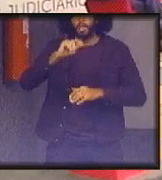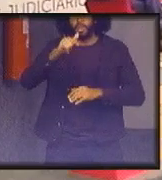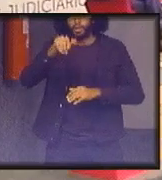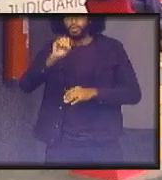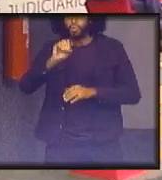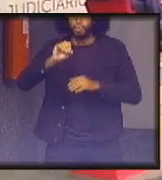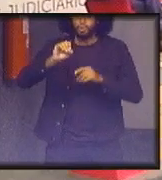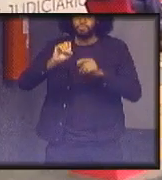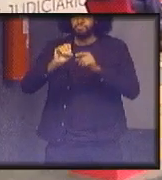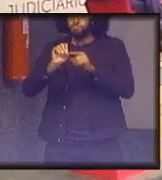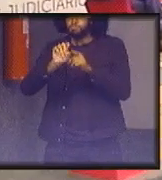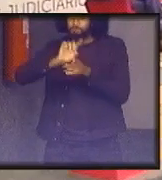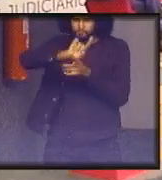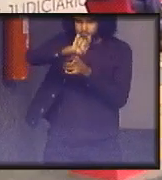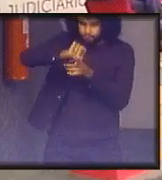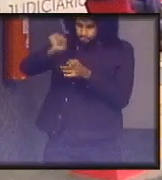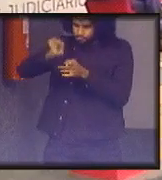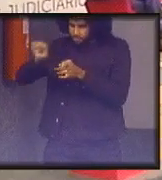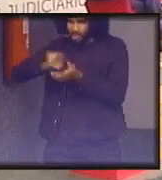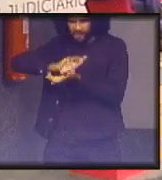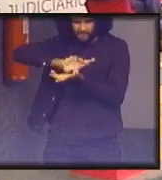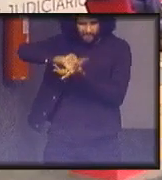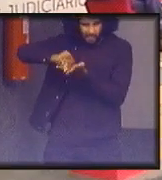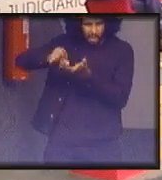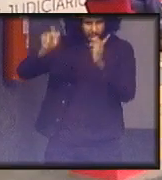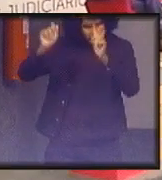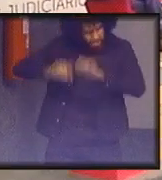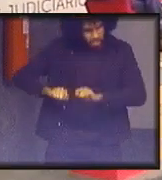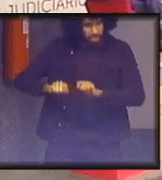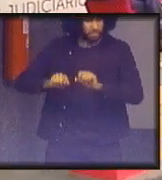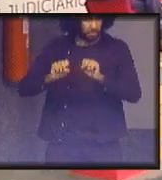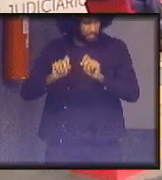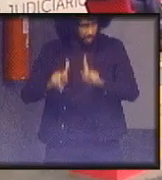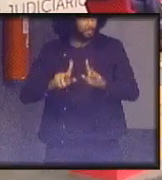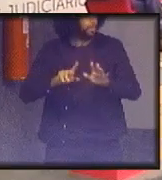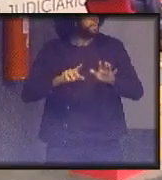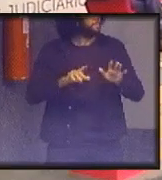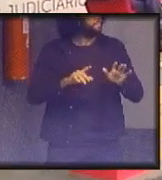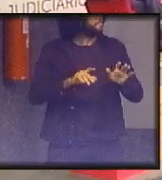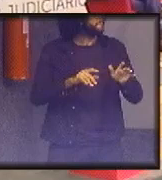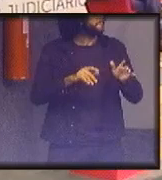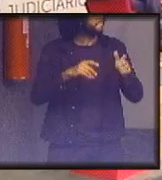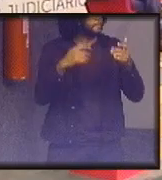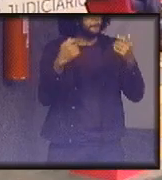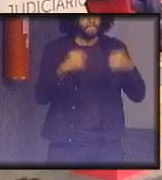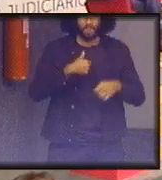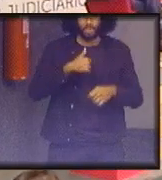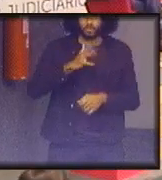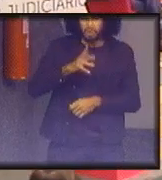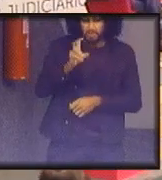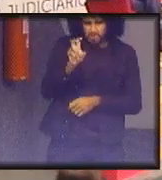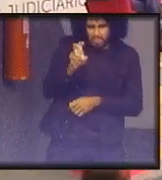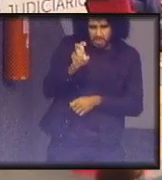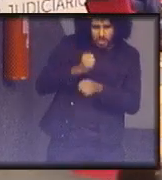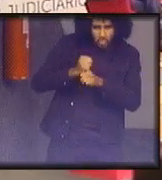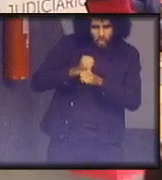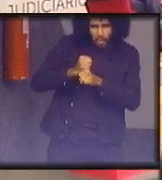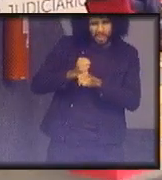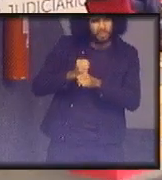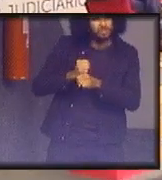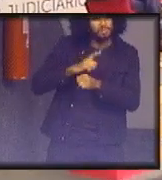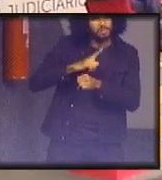unidimensionais quase de economia circular nesses anos que eu estou envolvido uns cinco anos eu tenho pelo menos aí